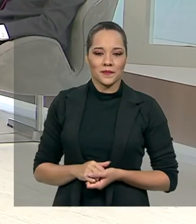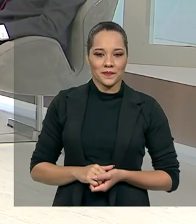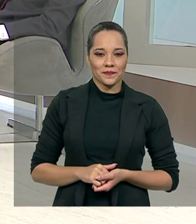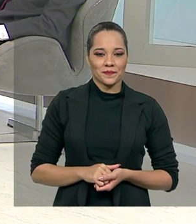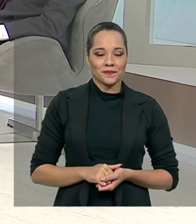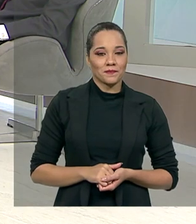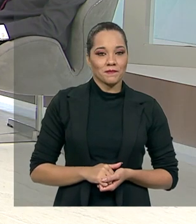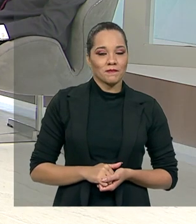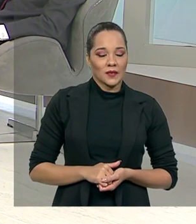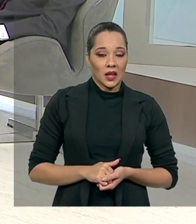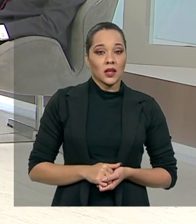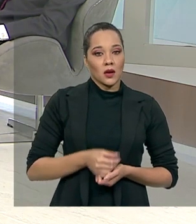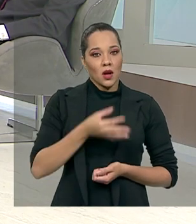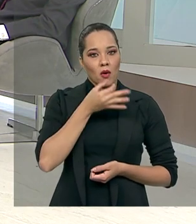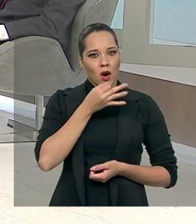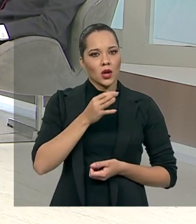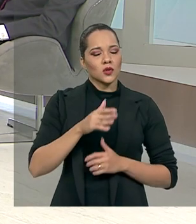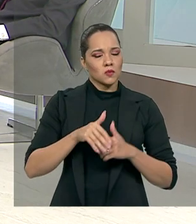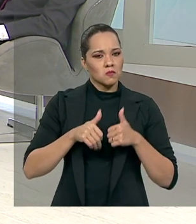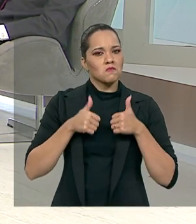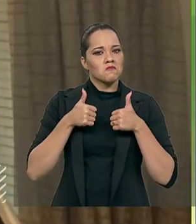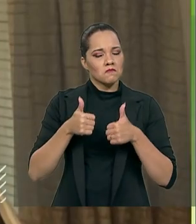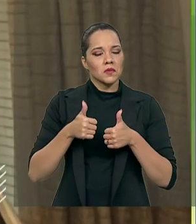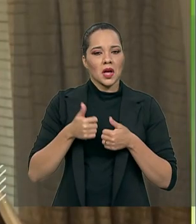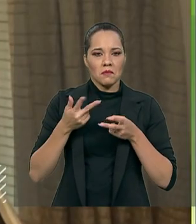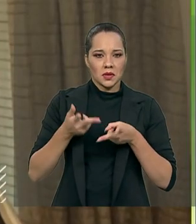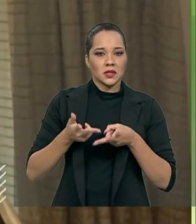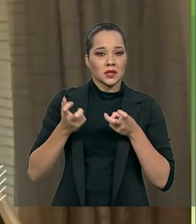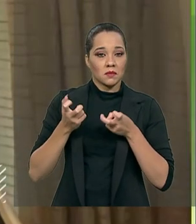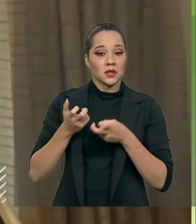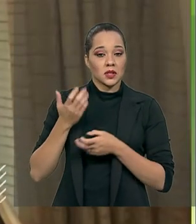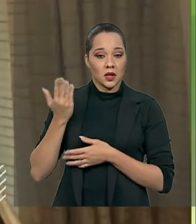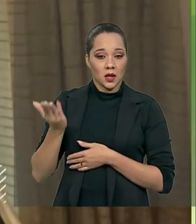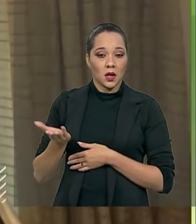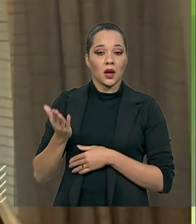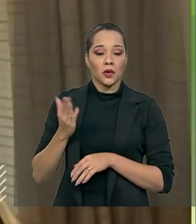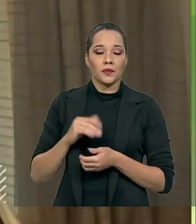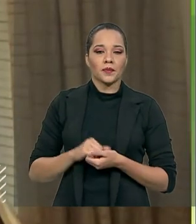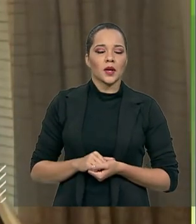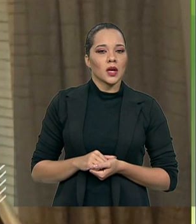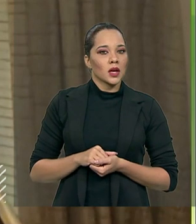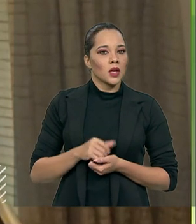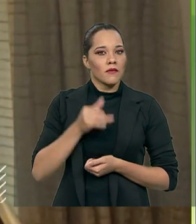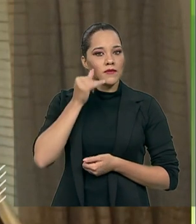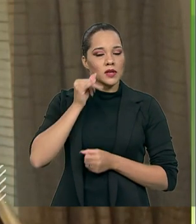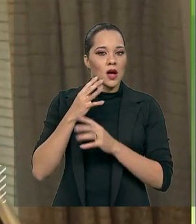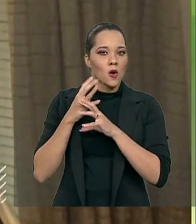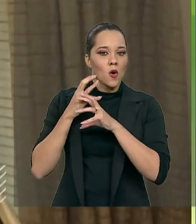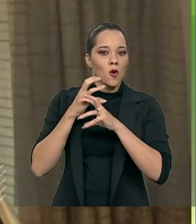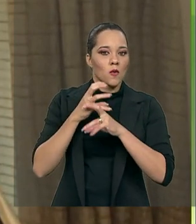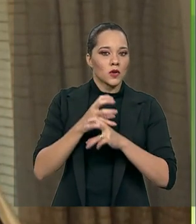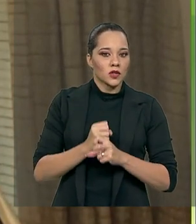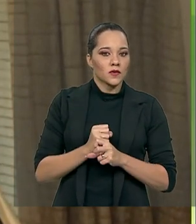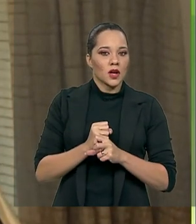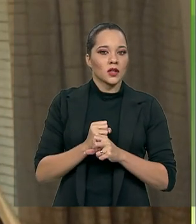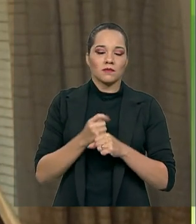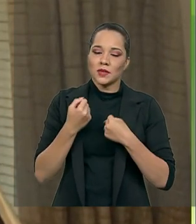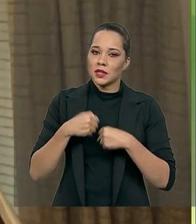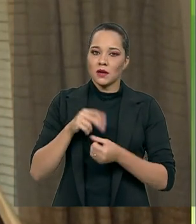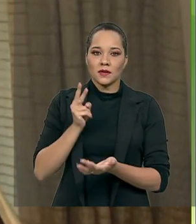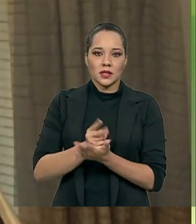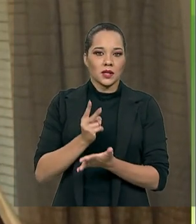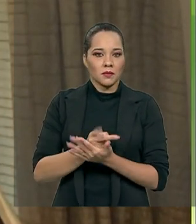Acho muito positiva a observação dele e a não-cumulatividade deveria ser plena sempre.